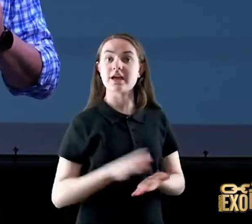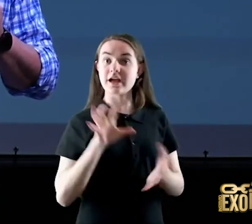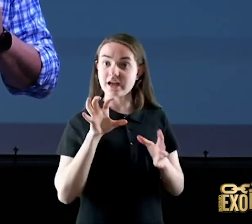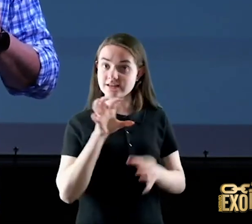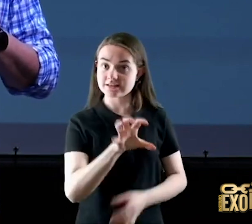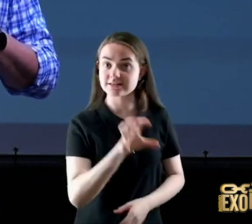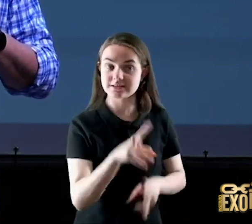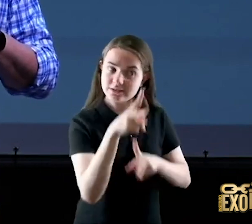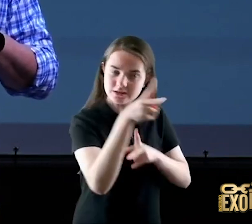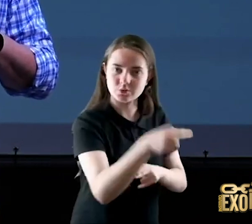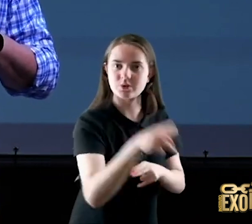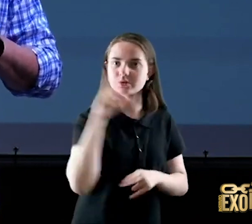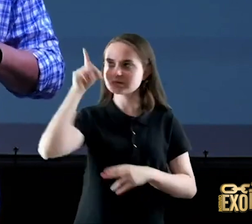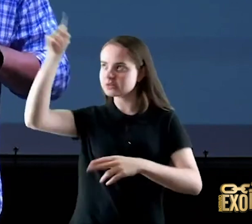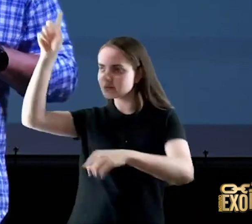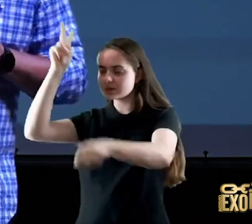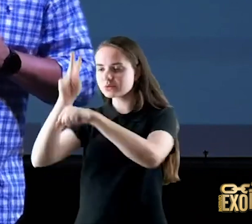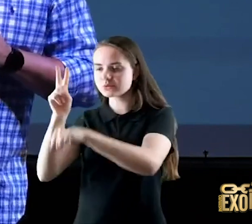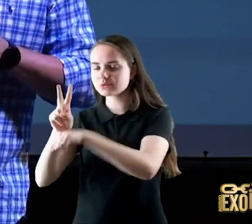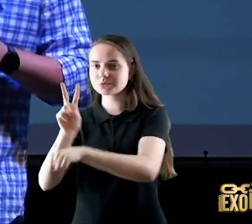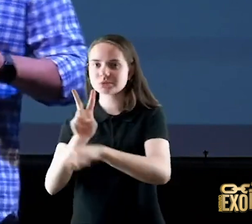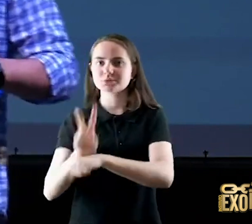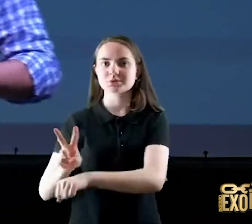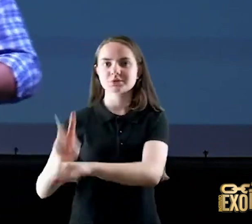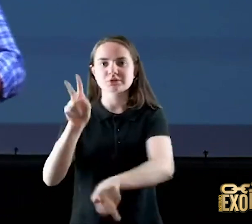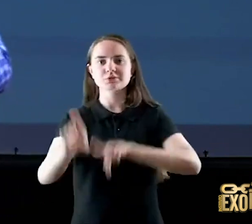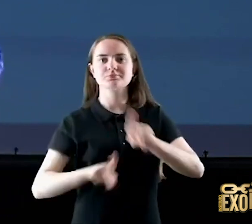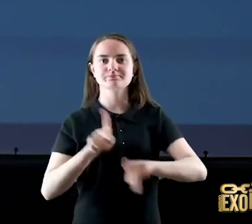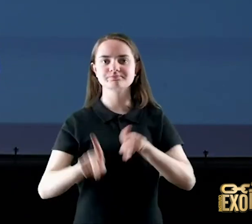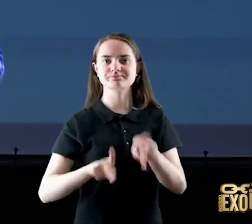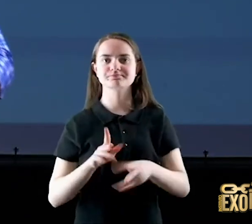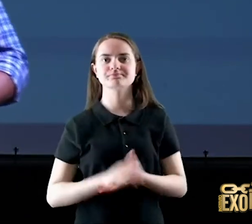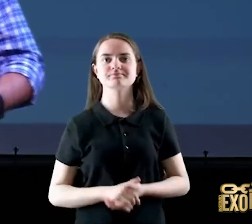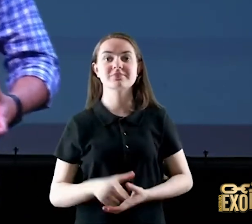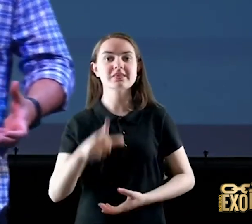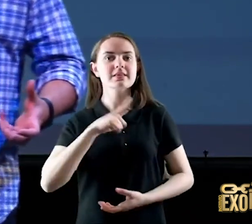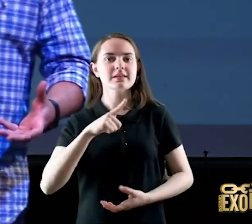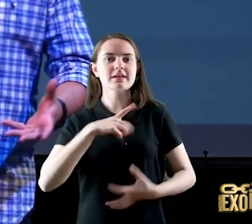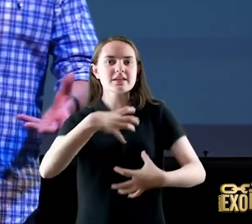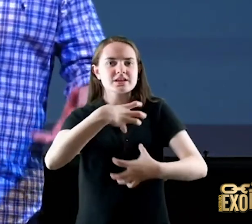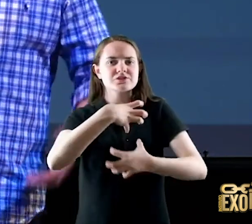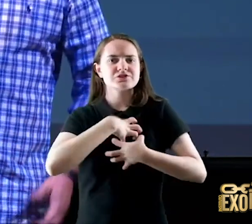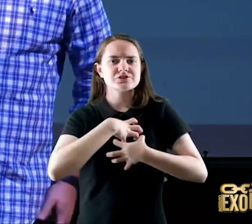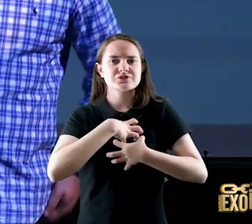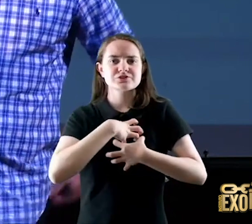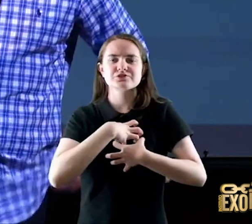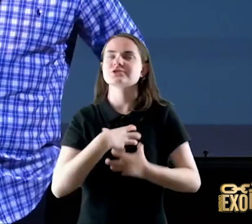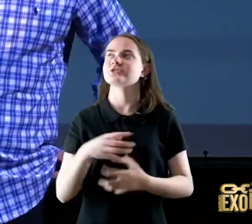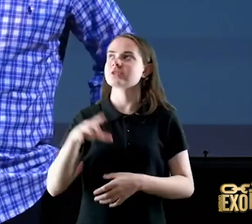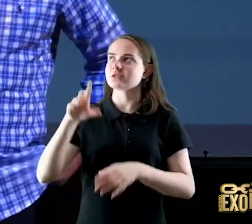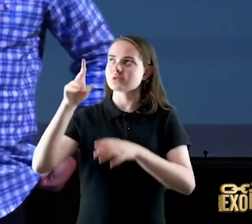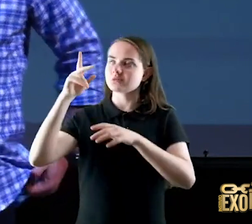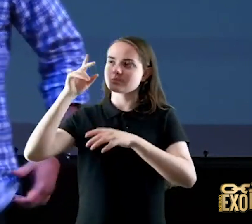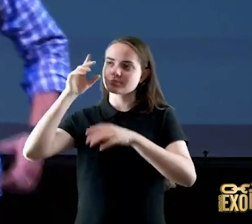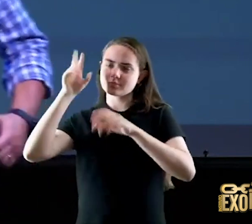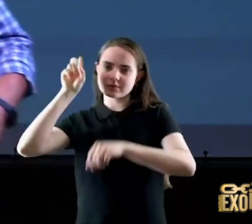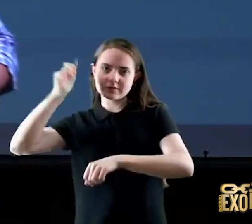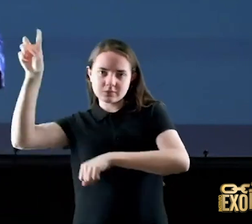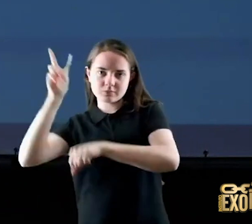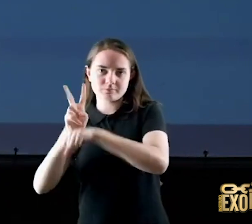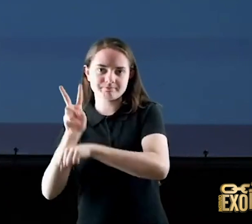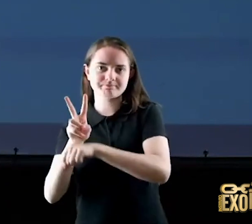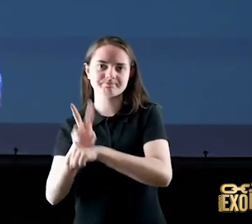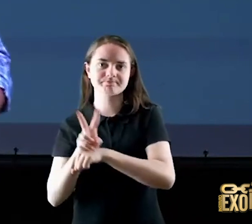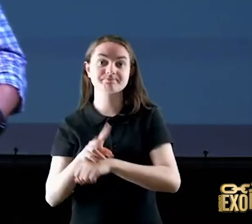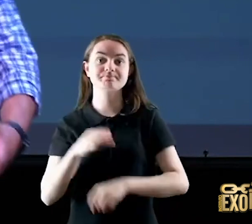povo protegendo o seu povo existe esse caráter protetor de Deus em Zacarias é um texto lindo 2.5 eu